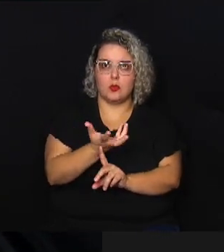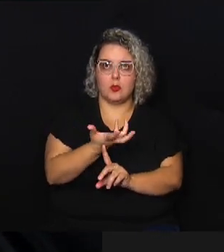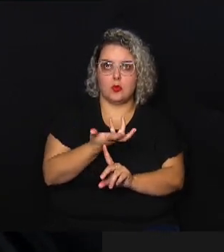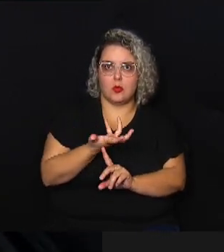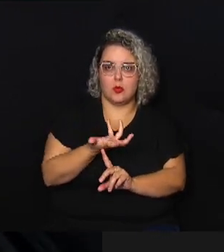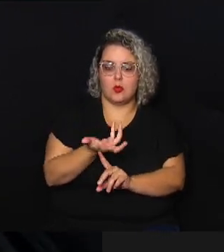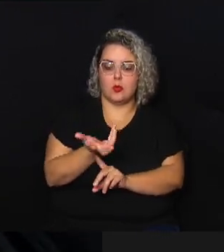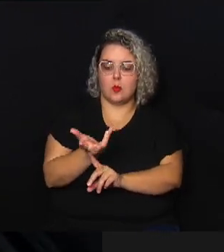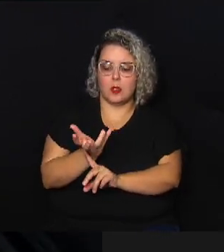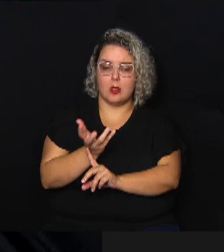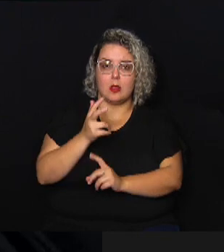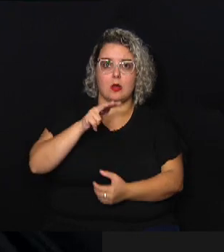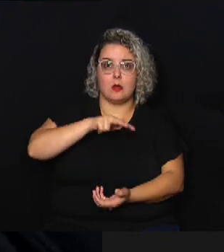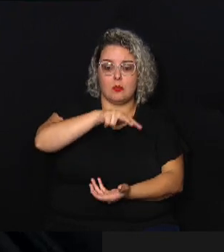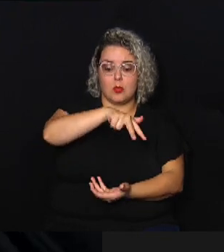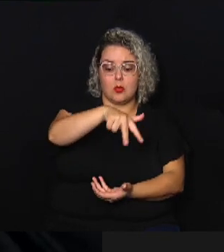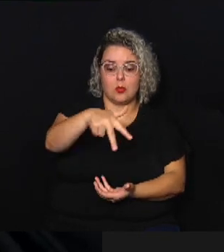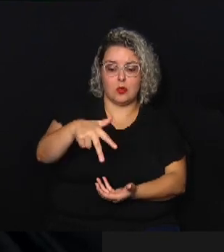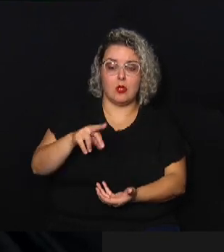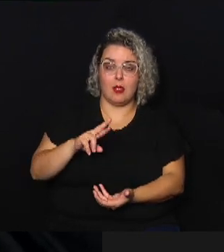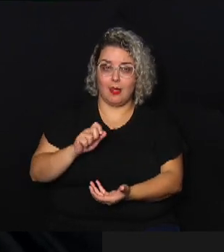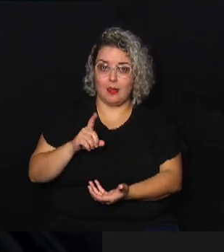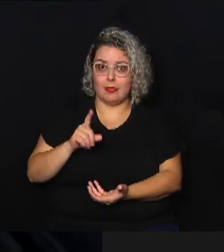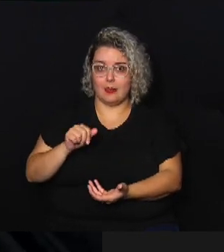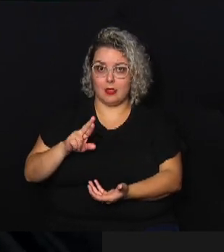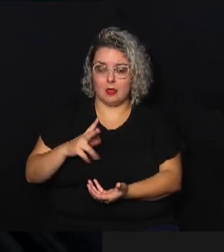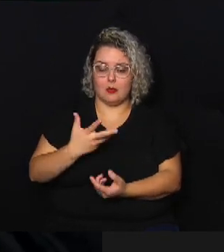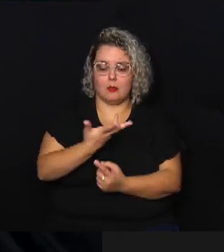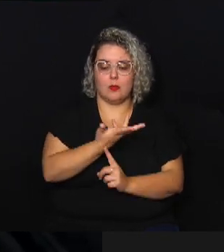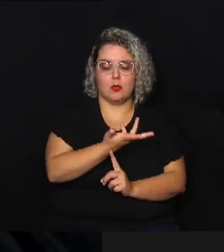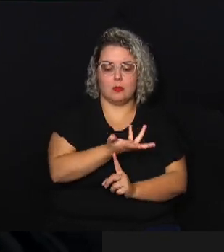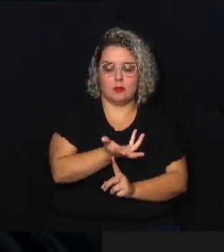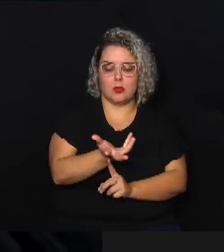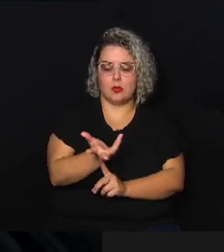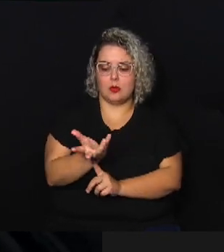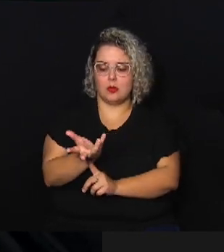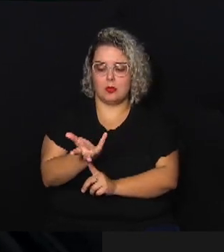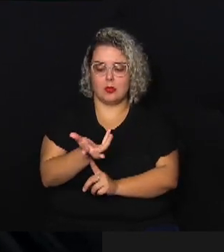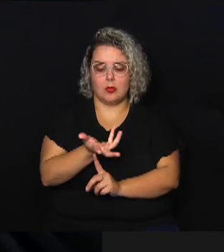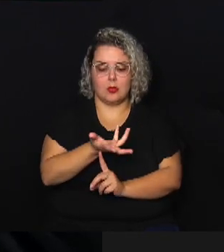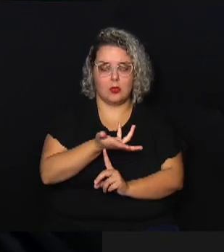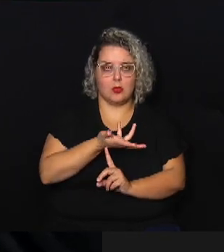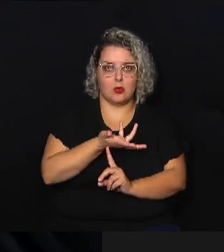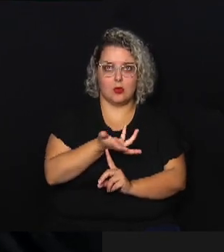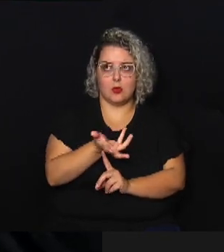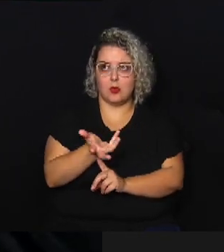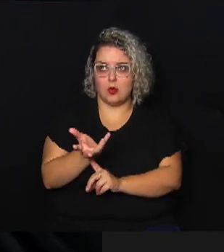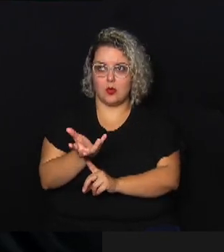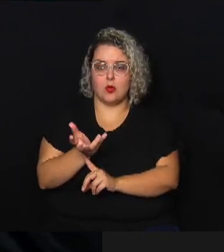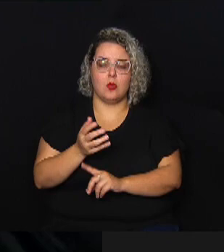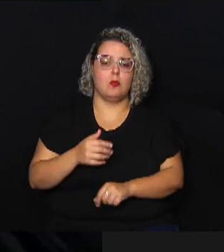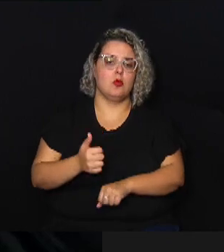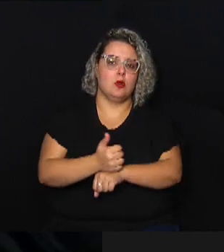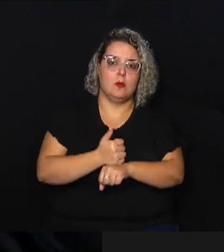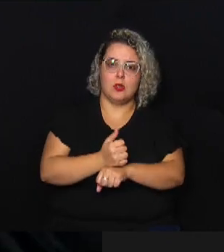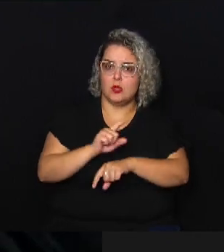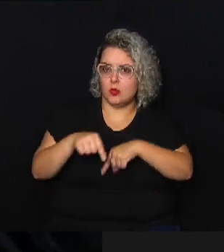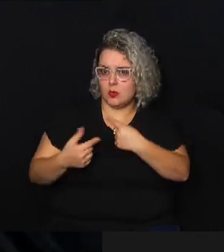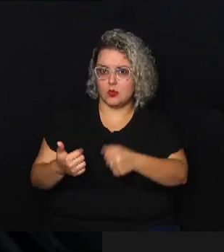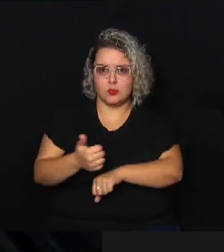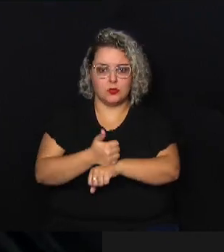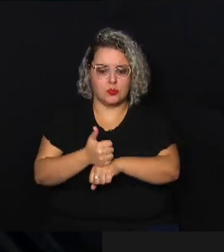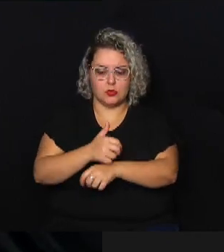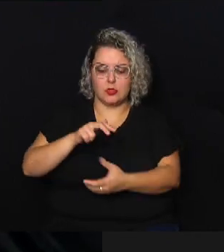associado a esse radar meteorológico profissionais outros meteorologistas e a gente